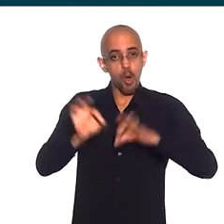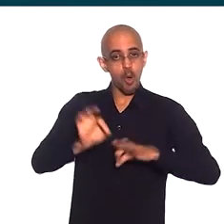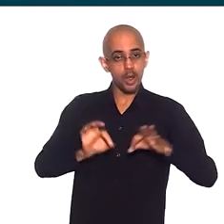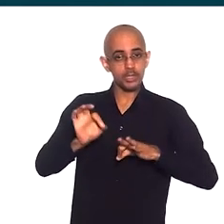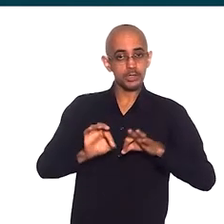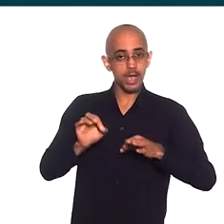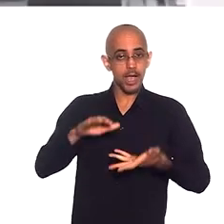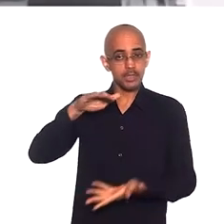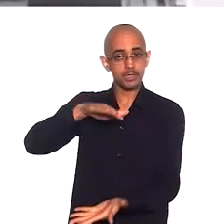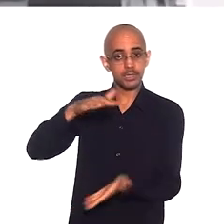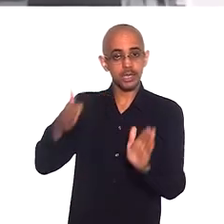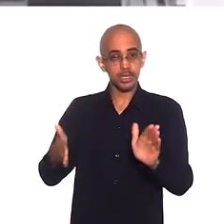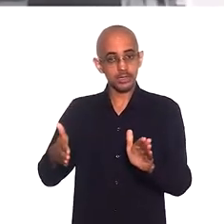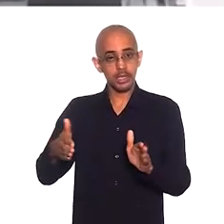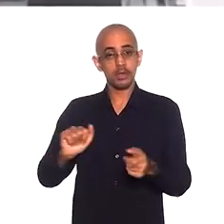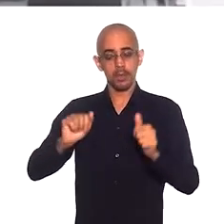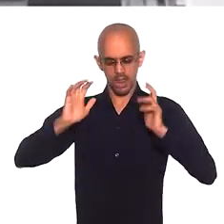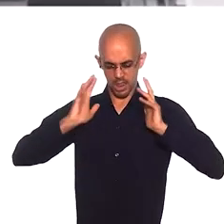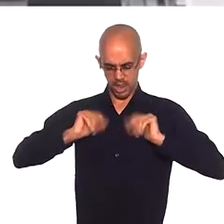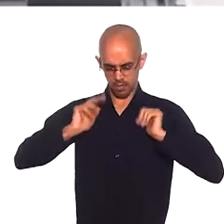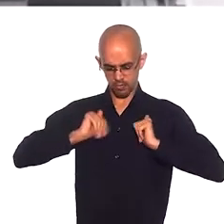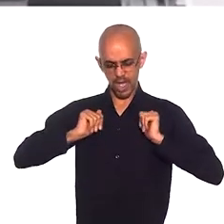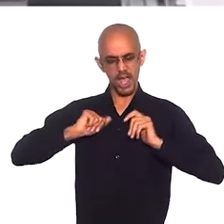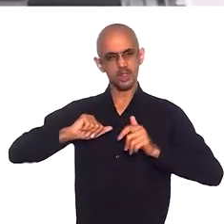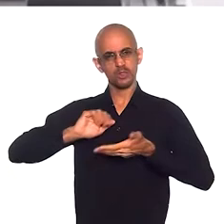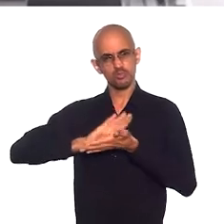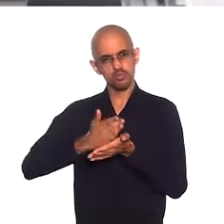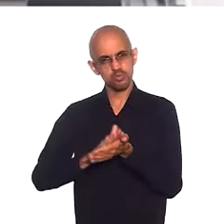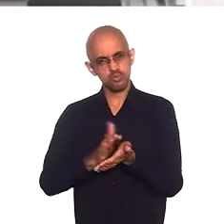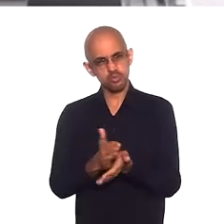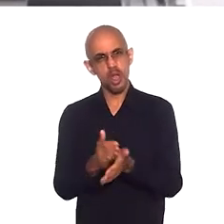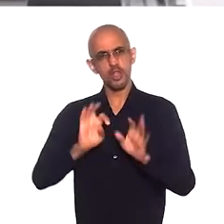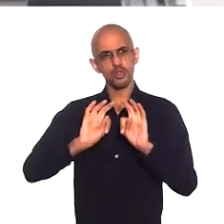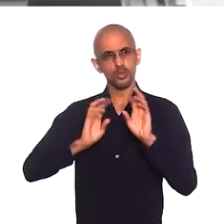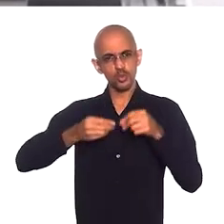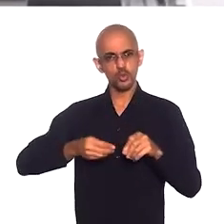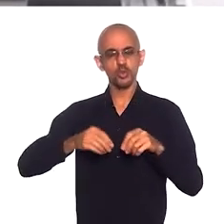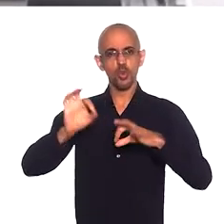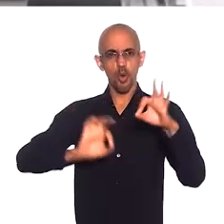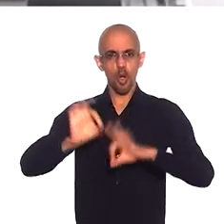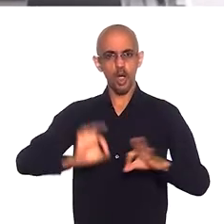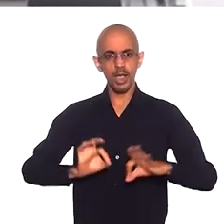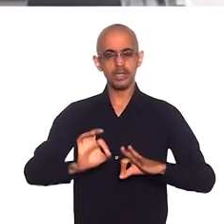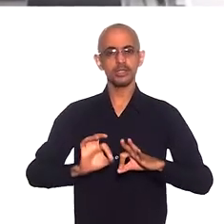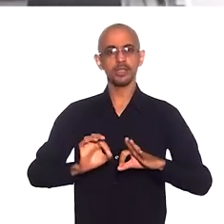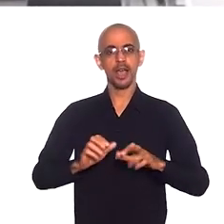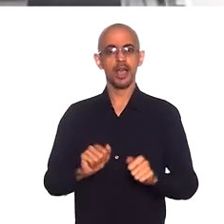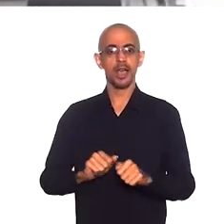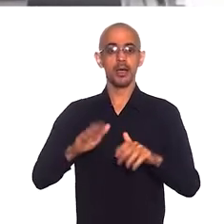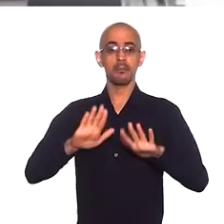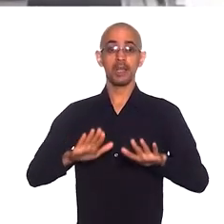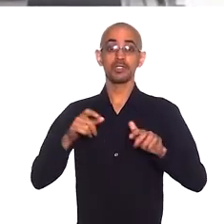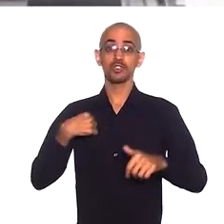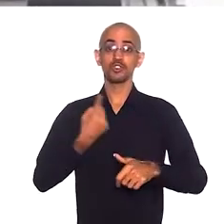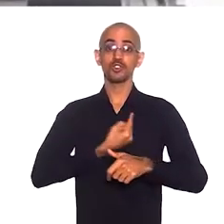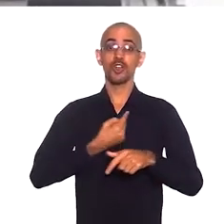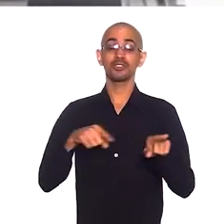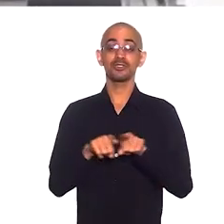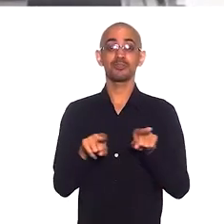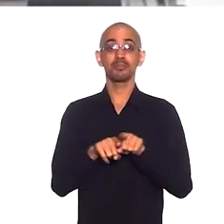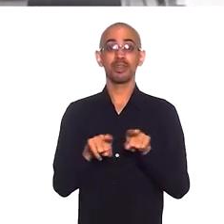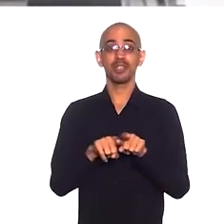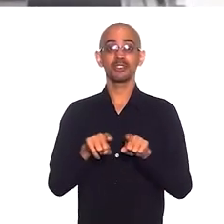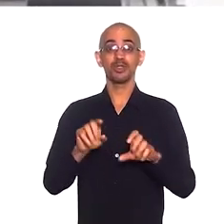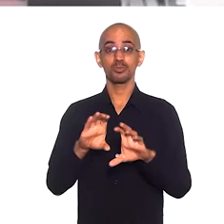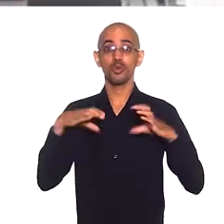organograma. De lavagem das embalagens, de organização das cestas. Mas a gente é do Fórum de Economia